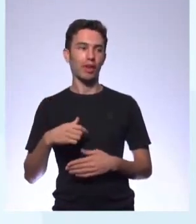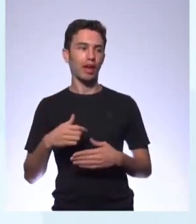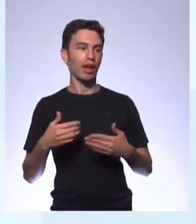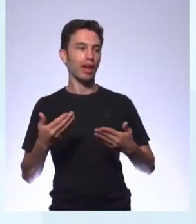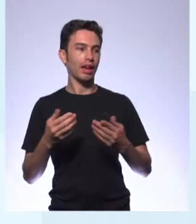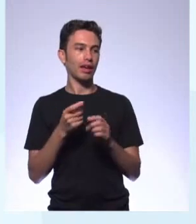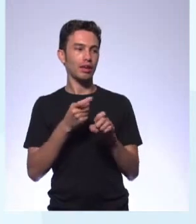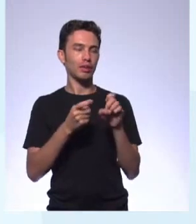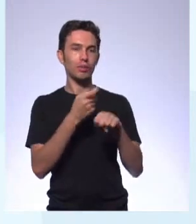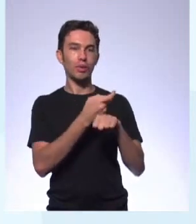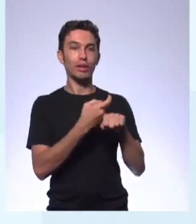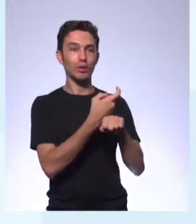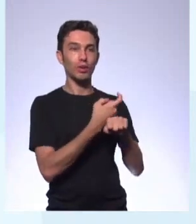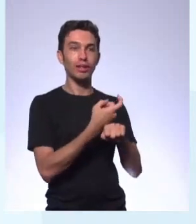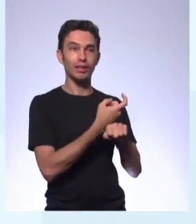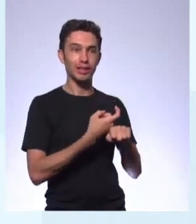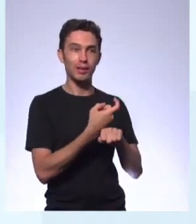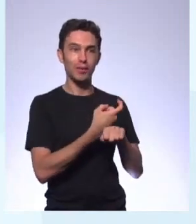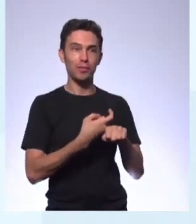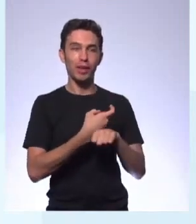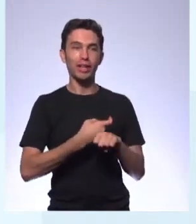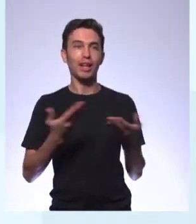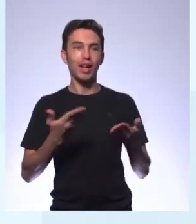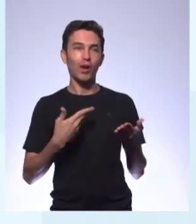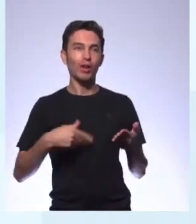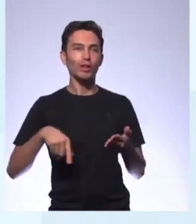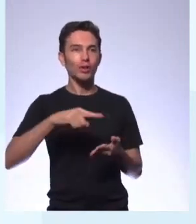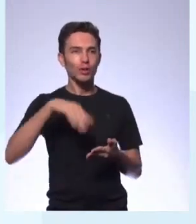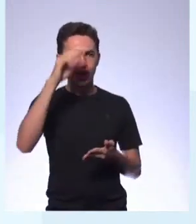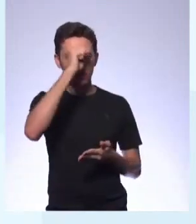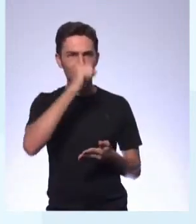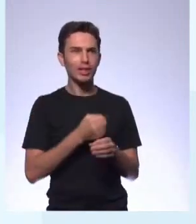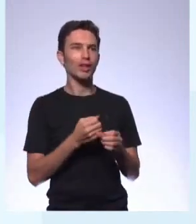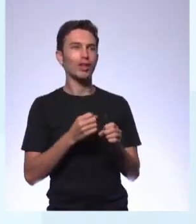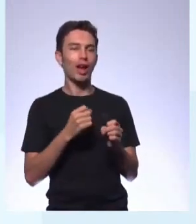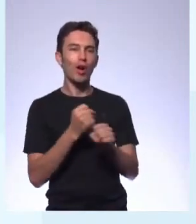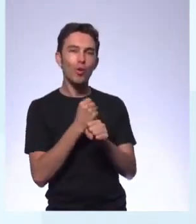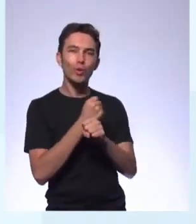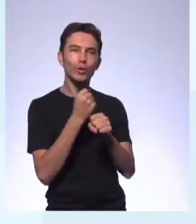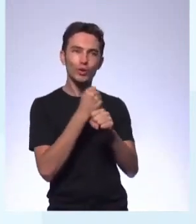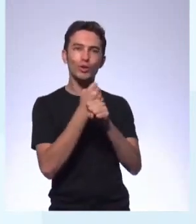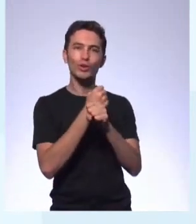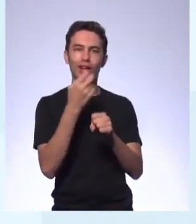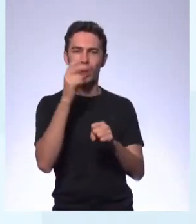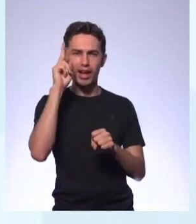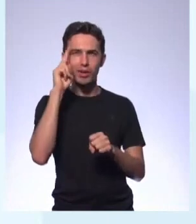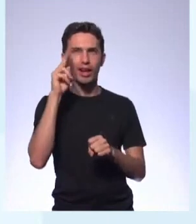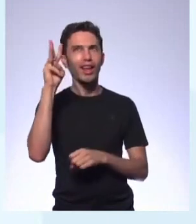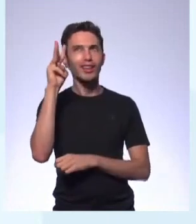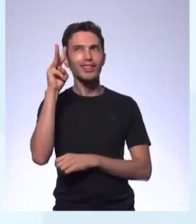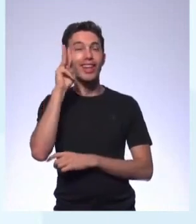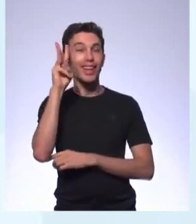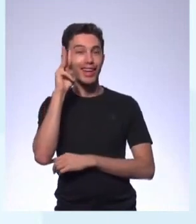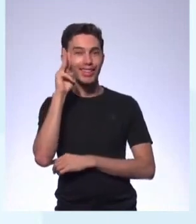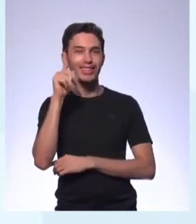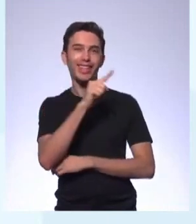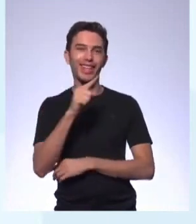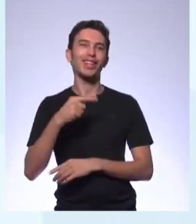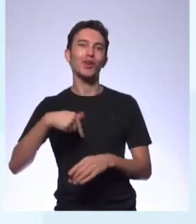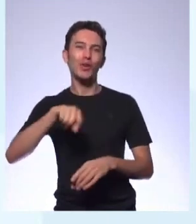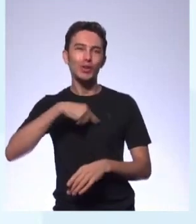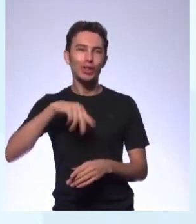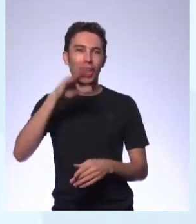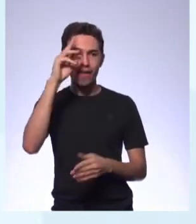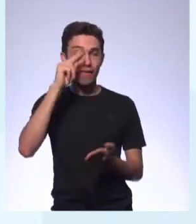coerente no texto. Vocês perceberam, ontem não, foi na terça, né? Na leitura, ontem. Na leitura